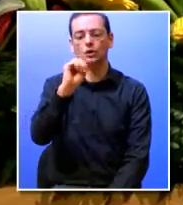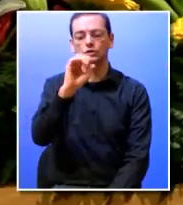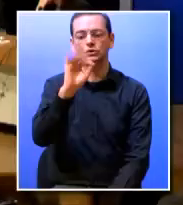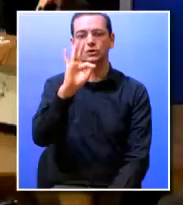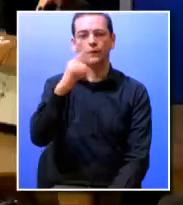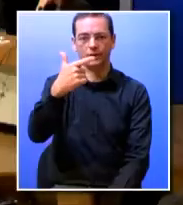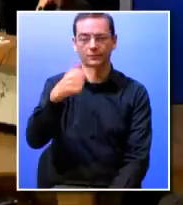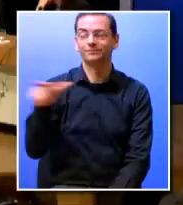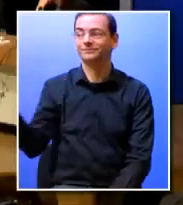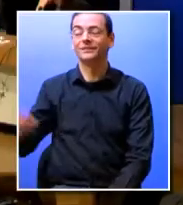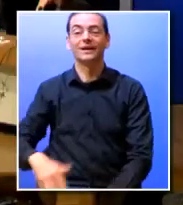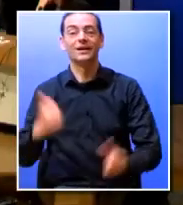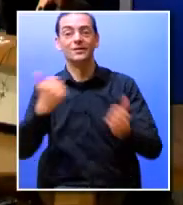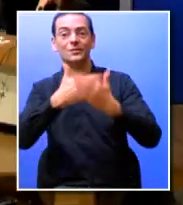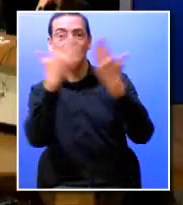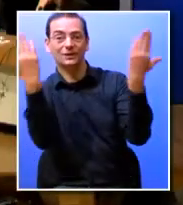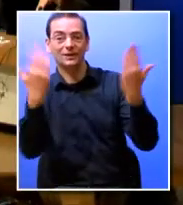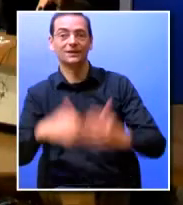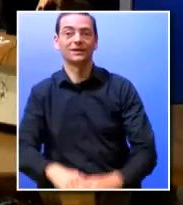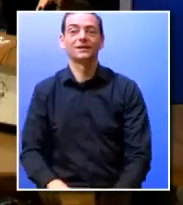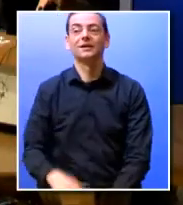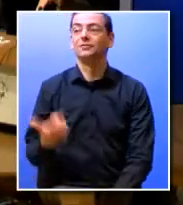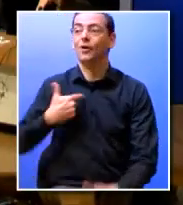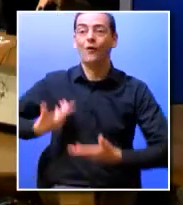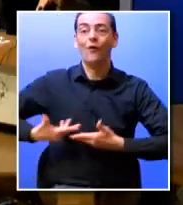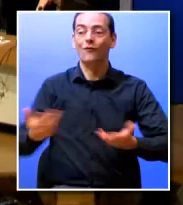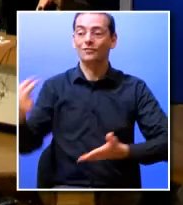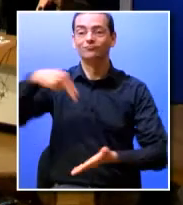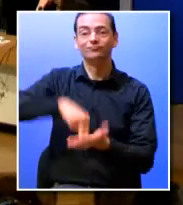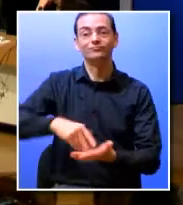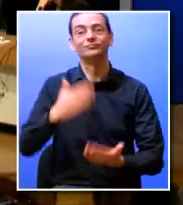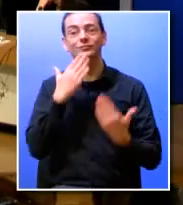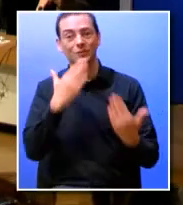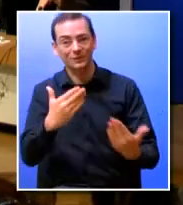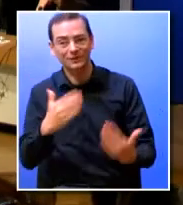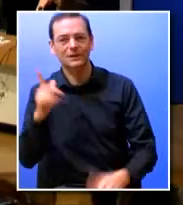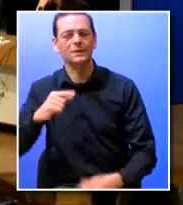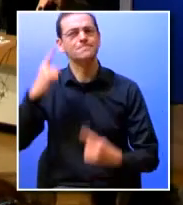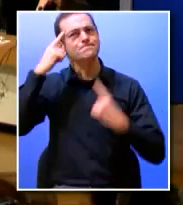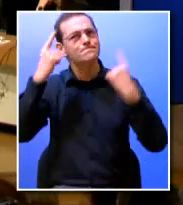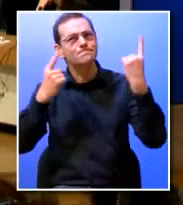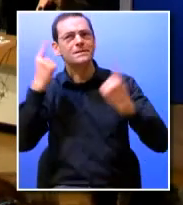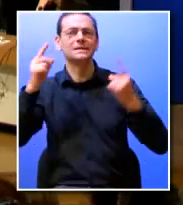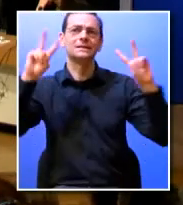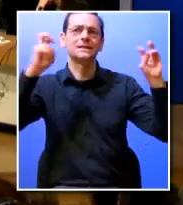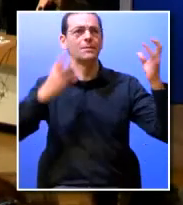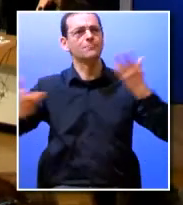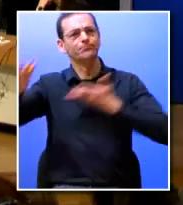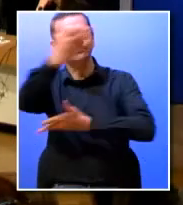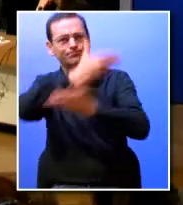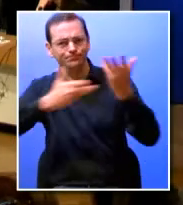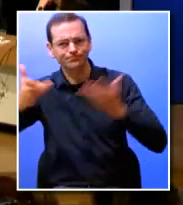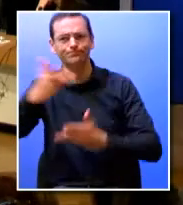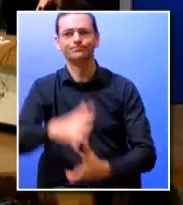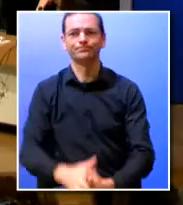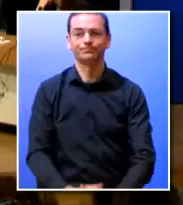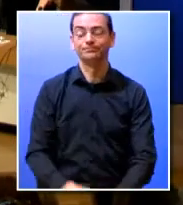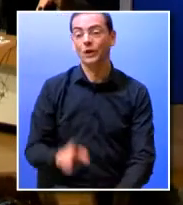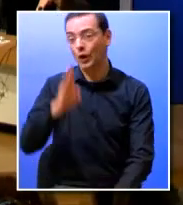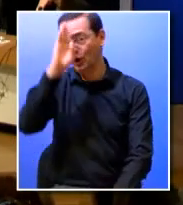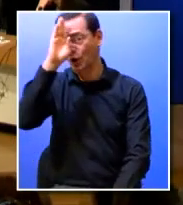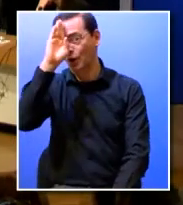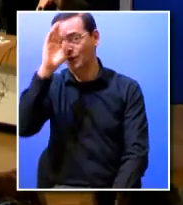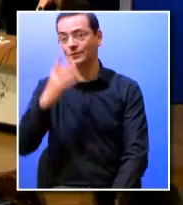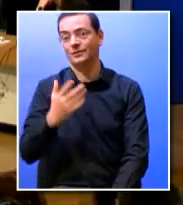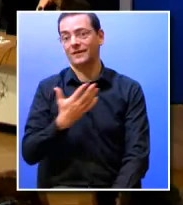Bom dia a todos muito obrigada pelo convite para estar aqui e acima de tudo o convite para pensar sobre este tema pensar de uma forma um bocadinho mais focada antes de mais